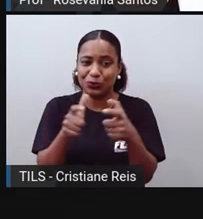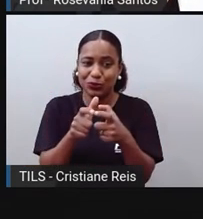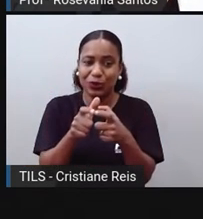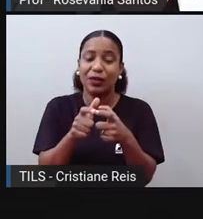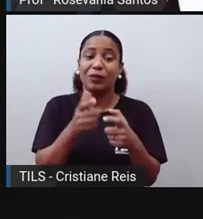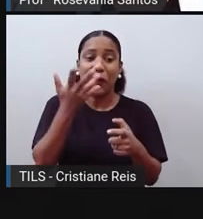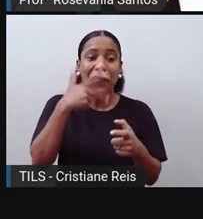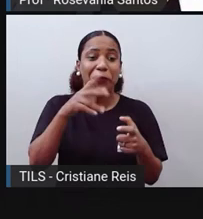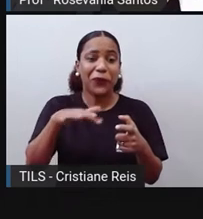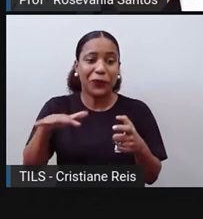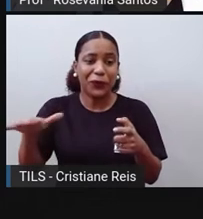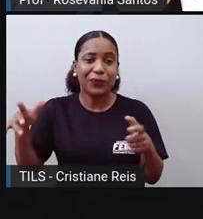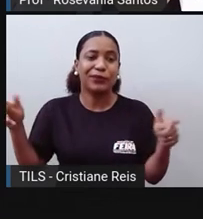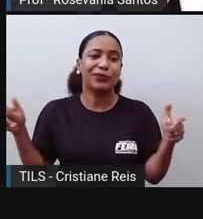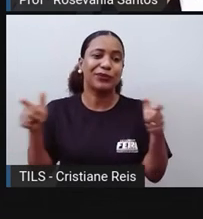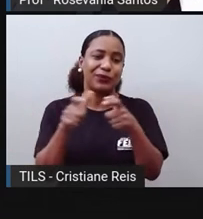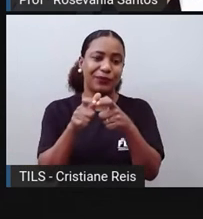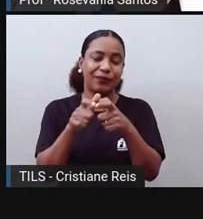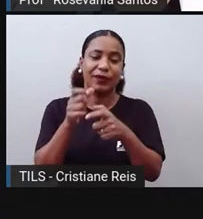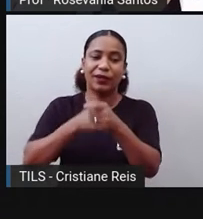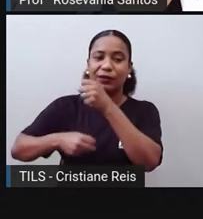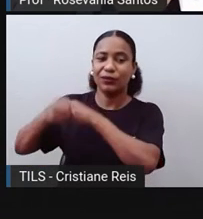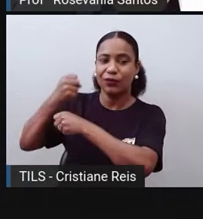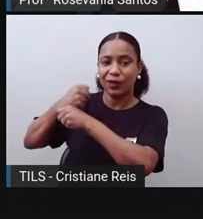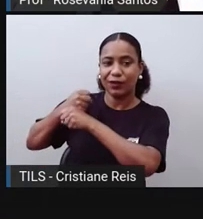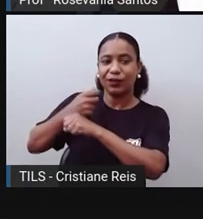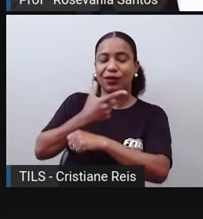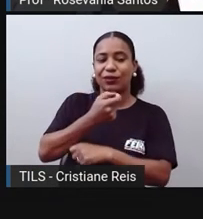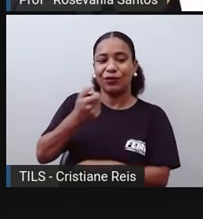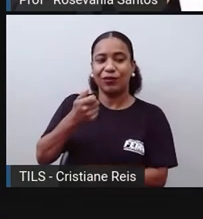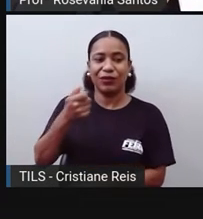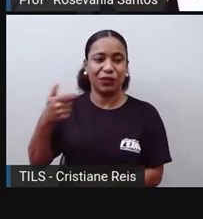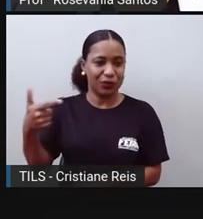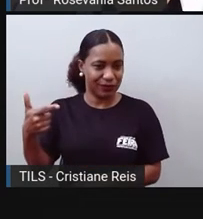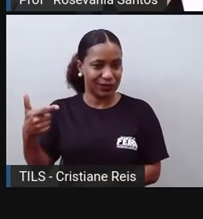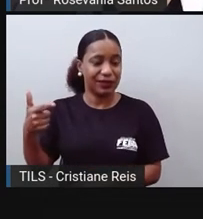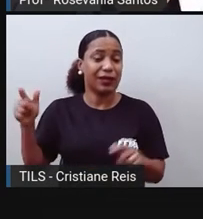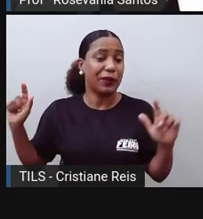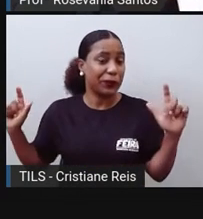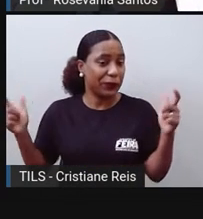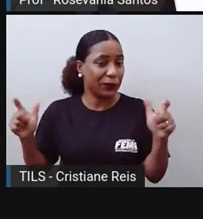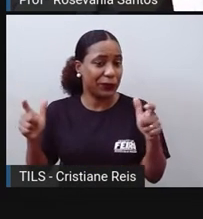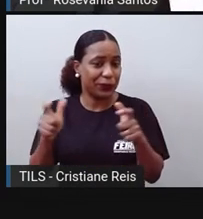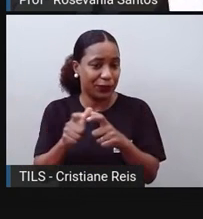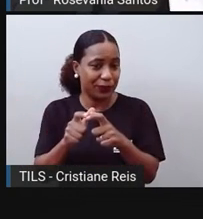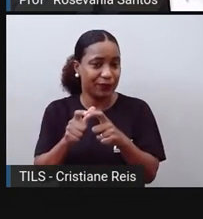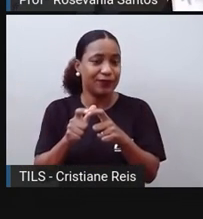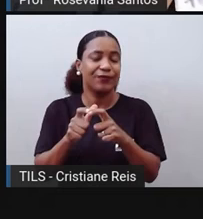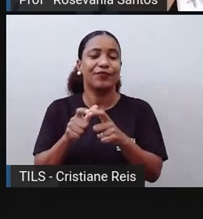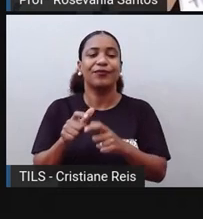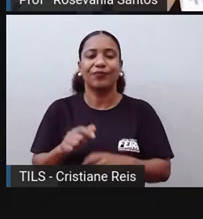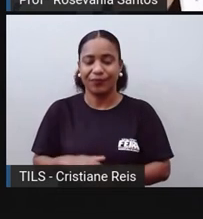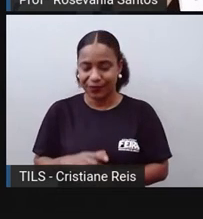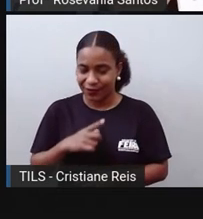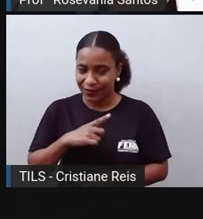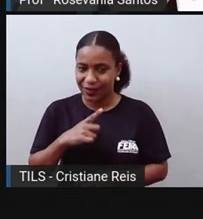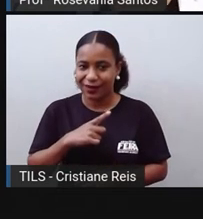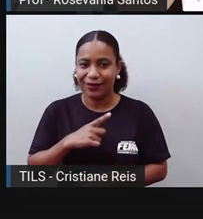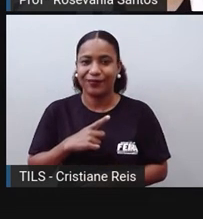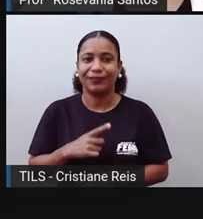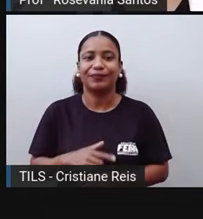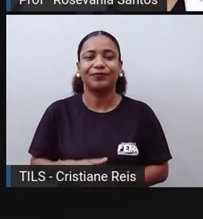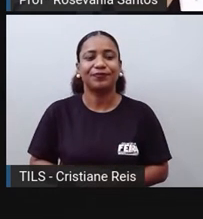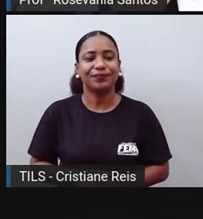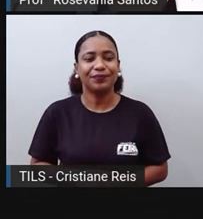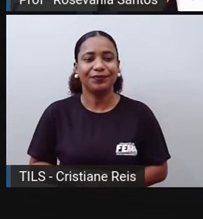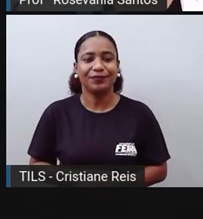adolescentes já desde 2012 até o período atual, né. Só para a gente entender essa distribuição aí por